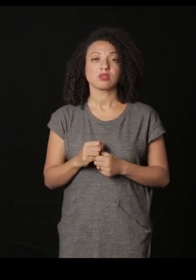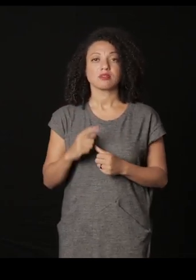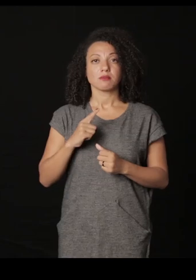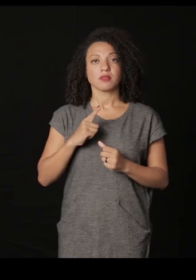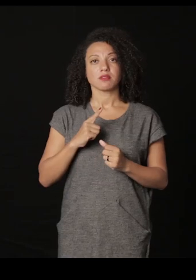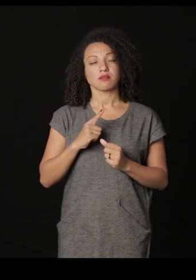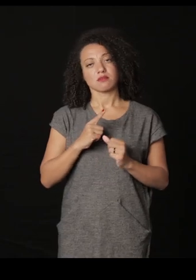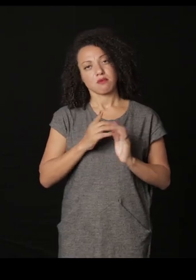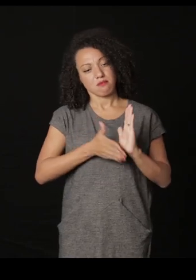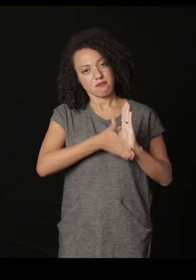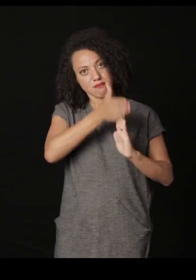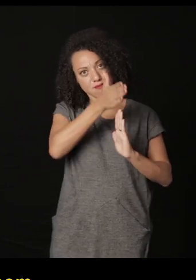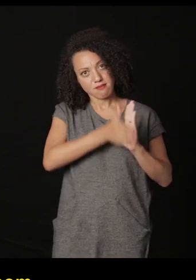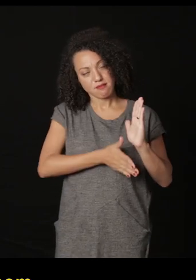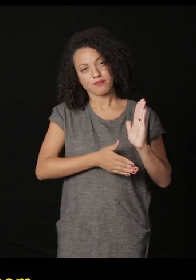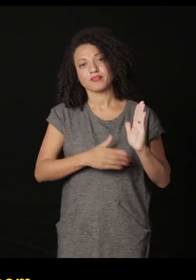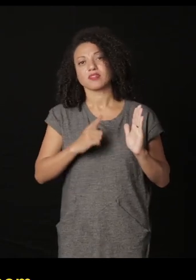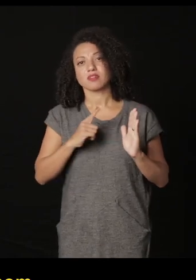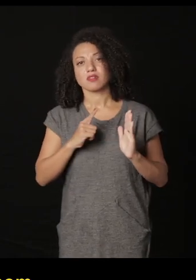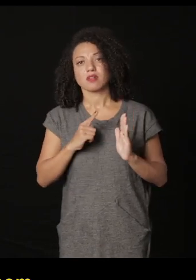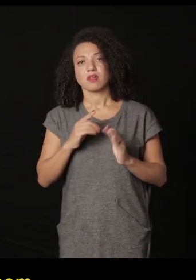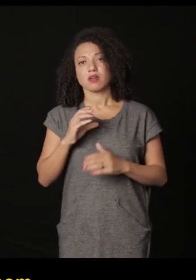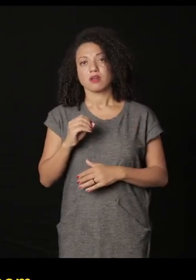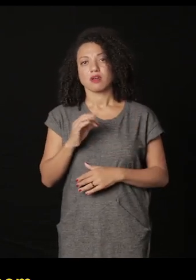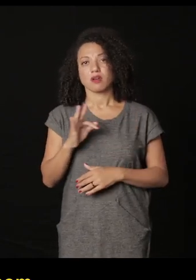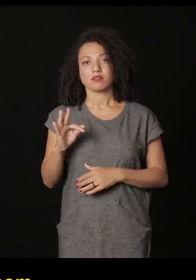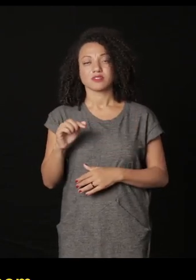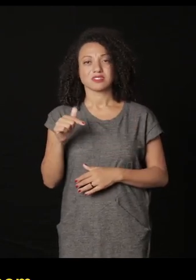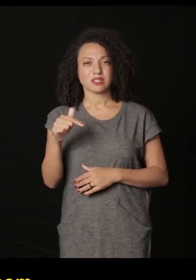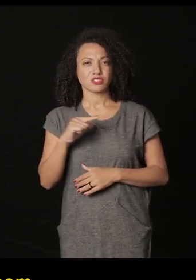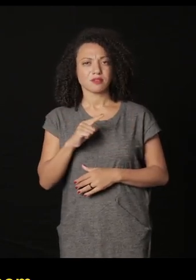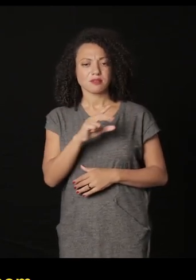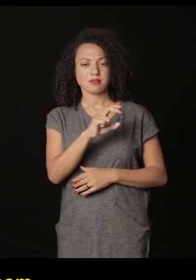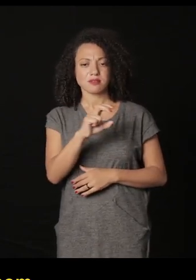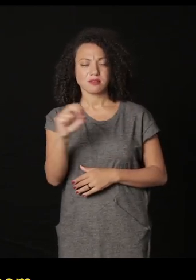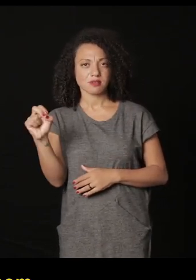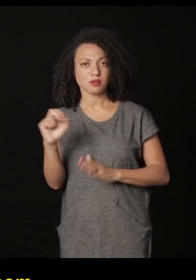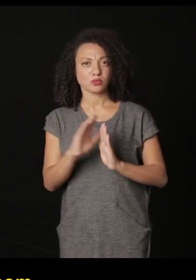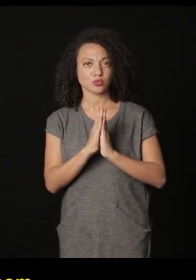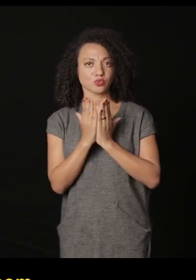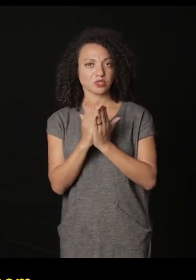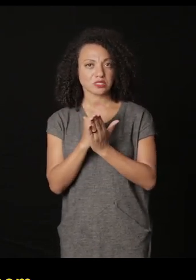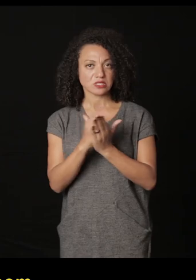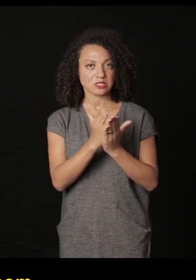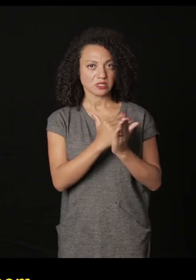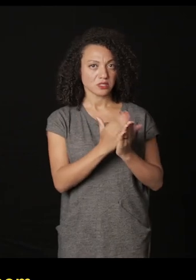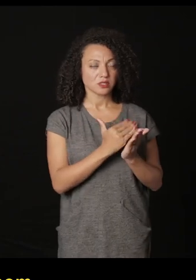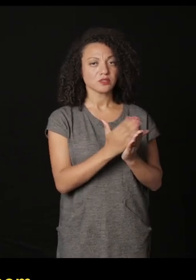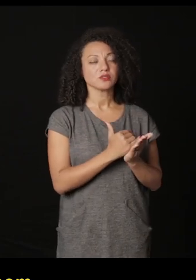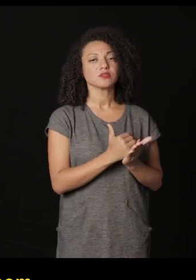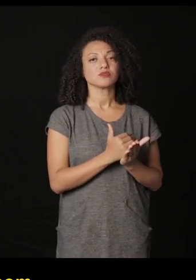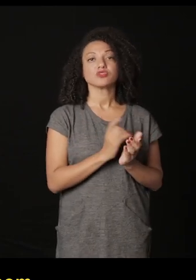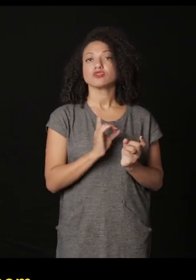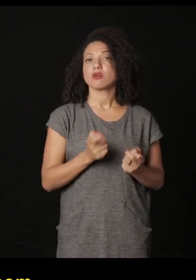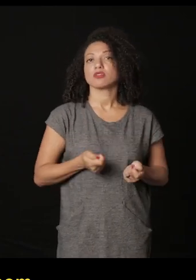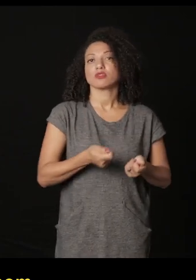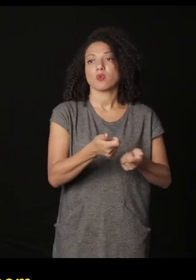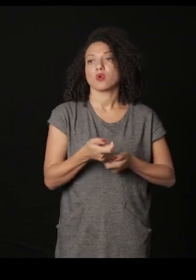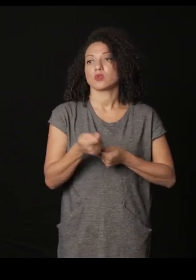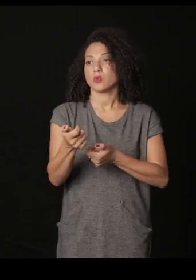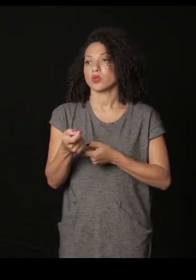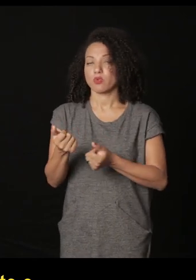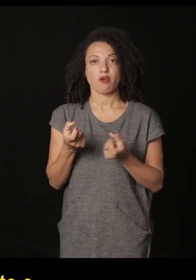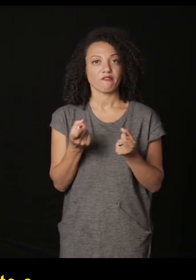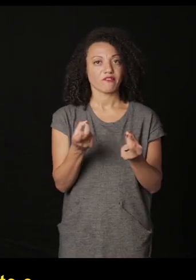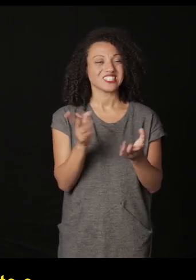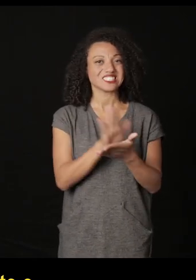parede foi feita uma versão offset com 500 exemplares e apenas para doação